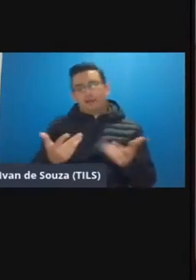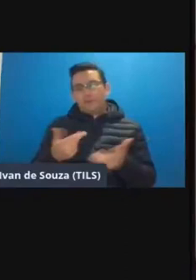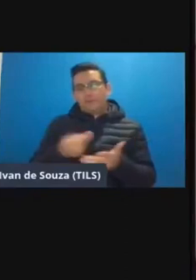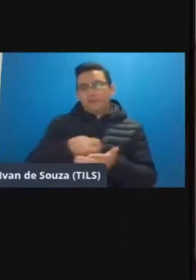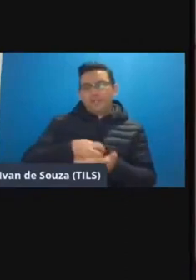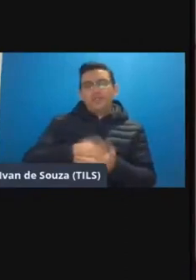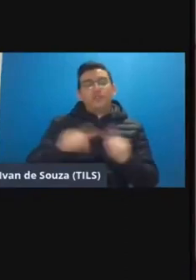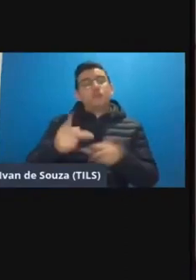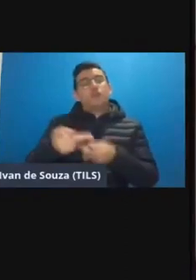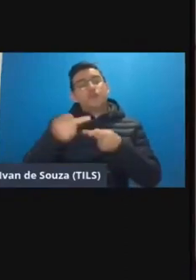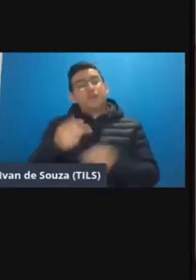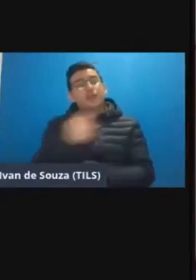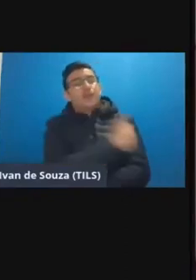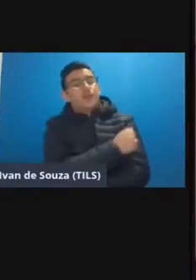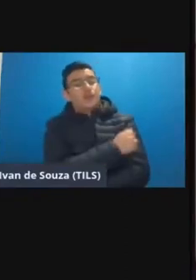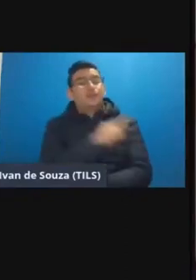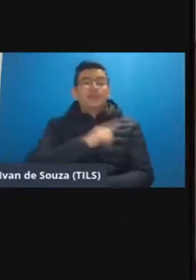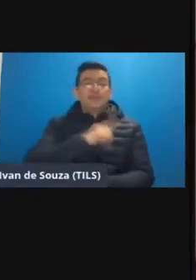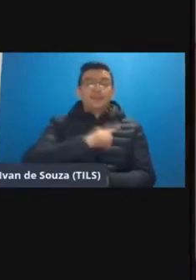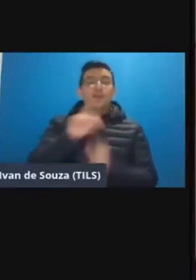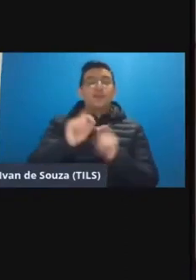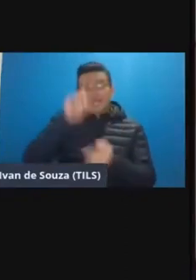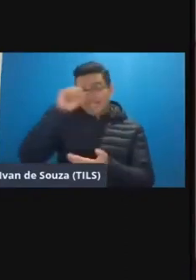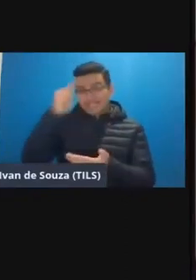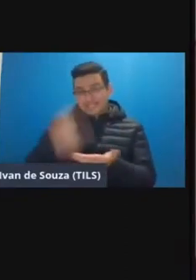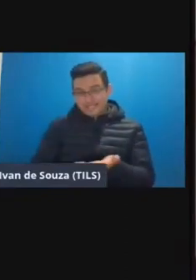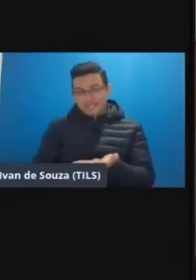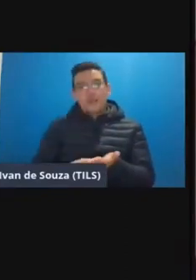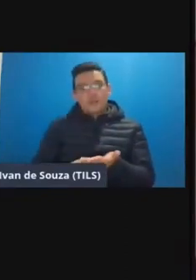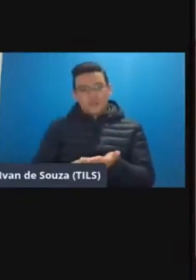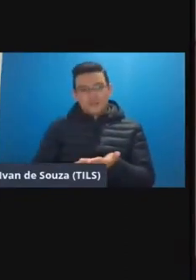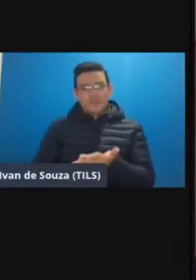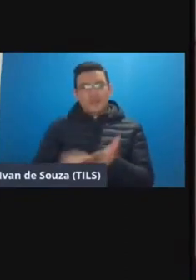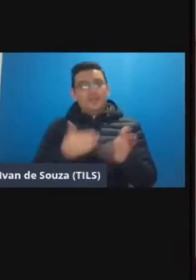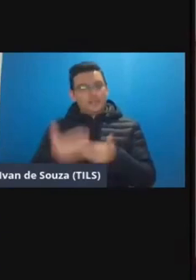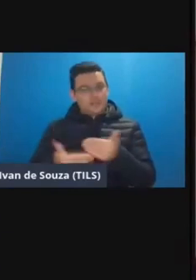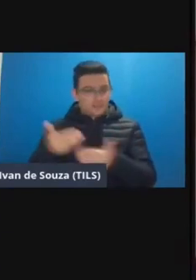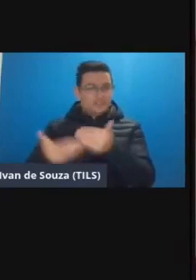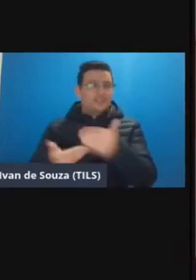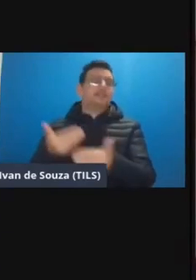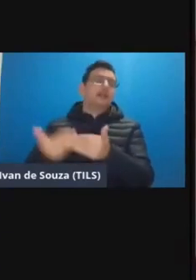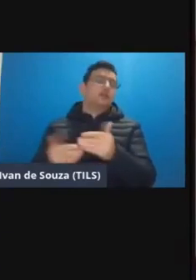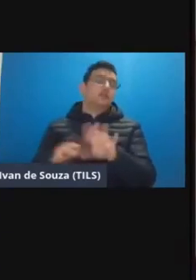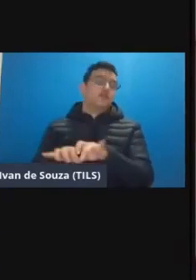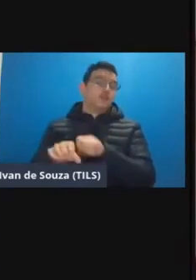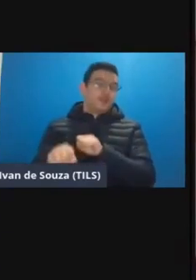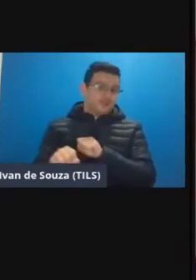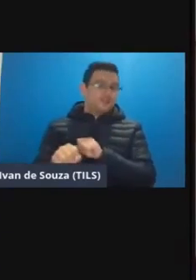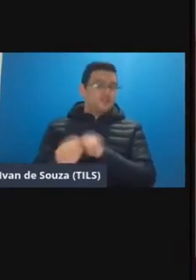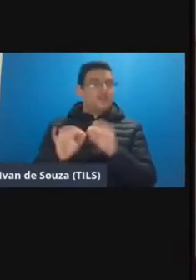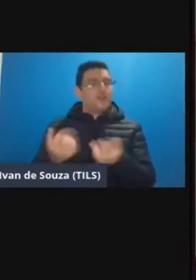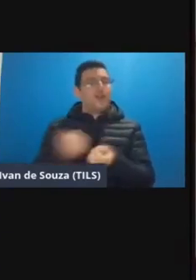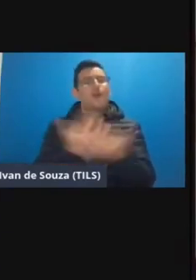convidando o aluno para essa tomada de decisão né nesse processo é formativo então